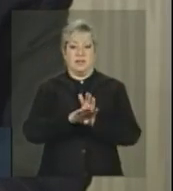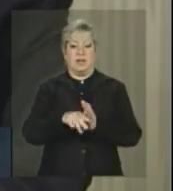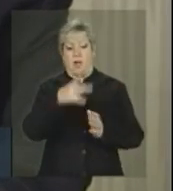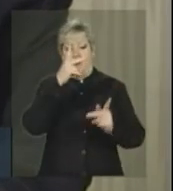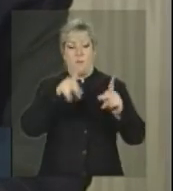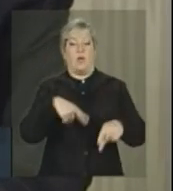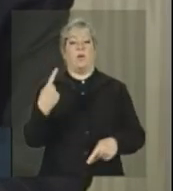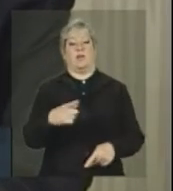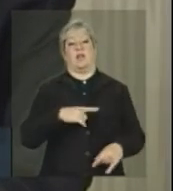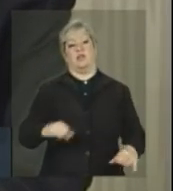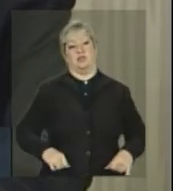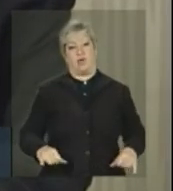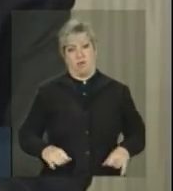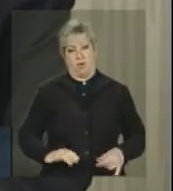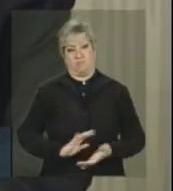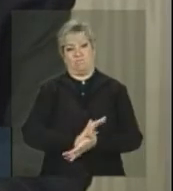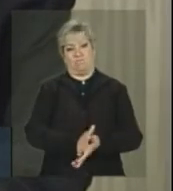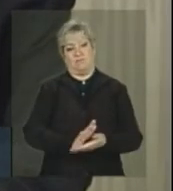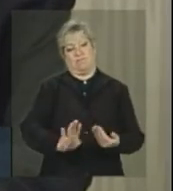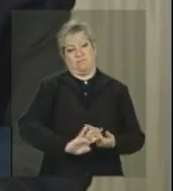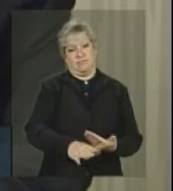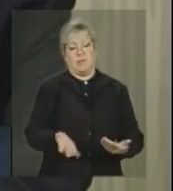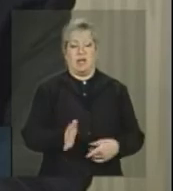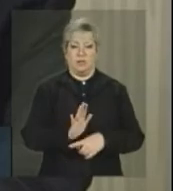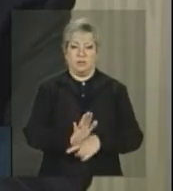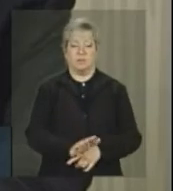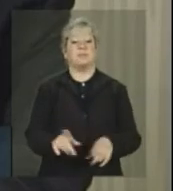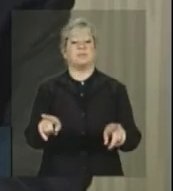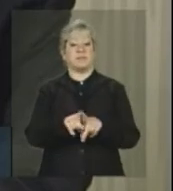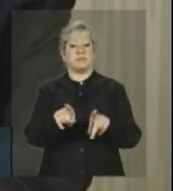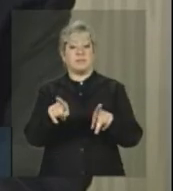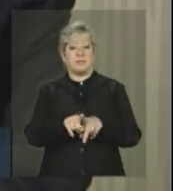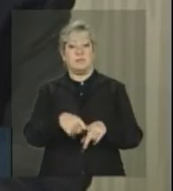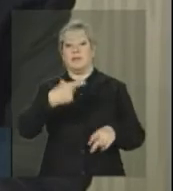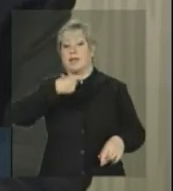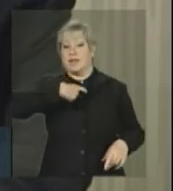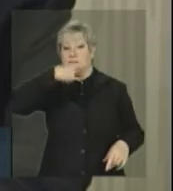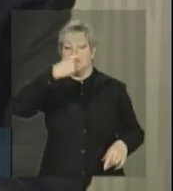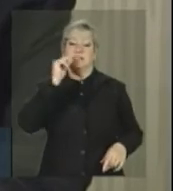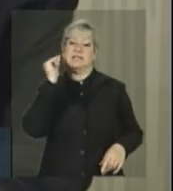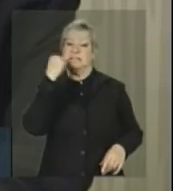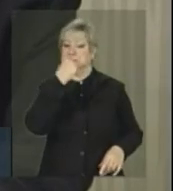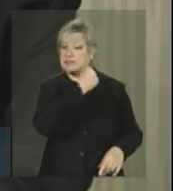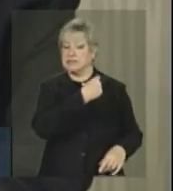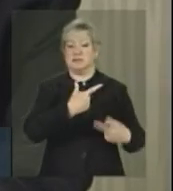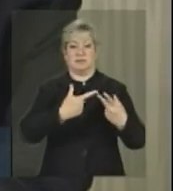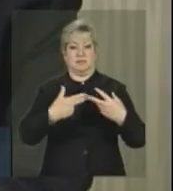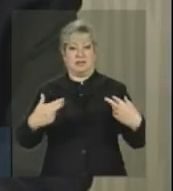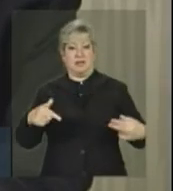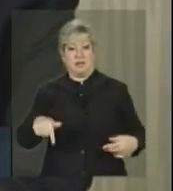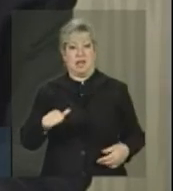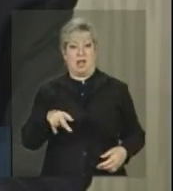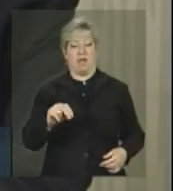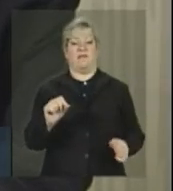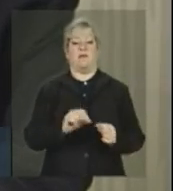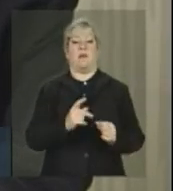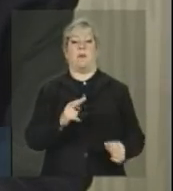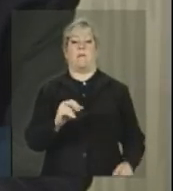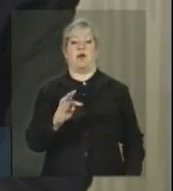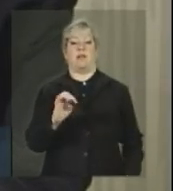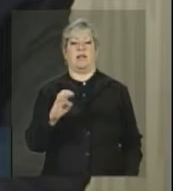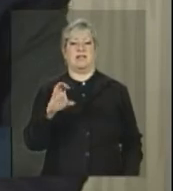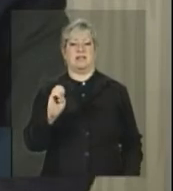excluída. E um exemplo disso é as próteses dentárias. Nós vamos terminar o ano com o recorde de próteses dentárias